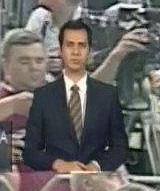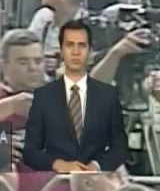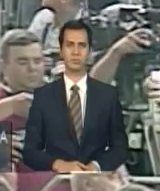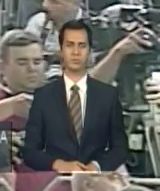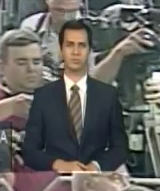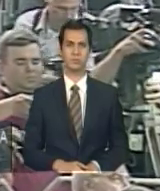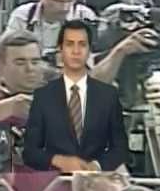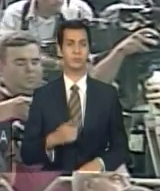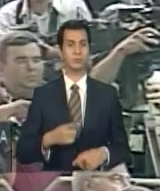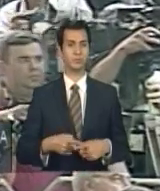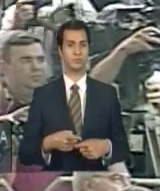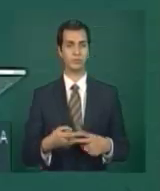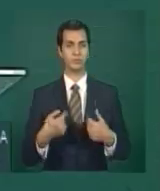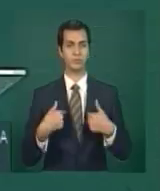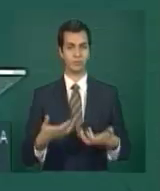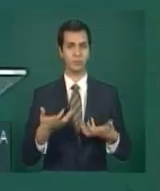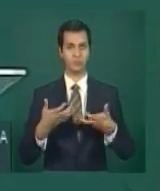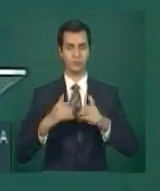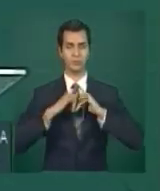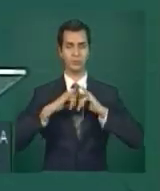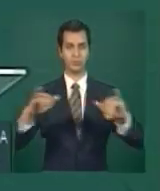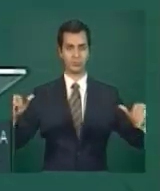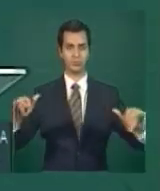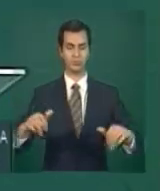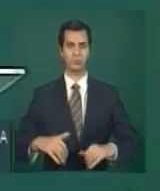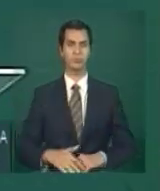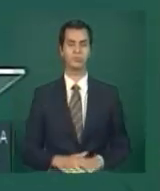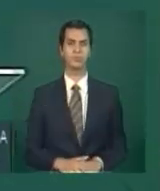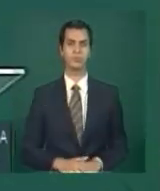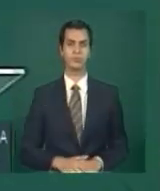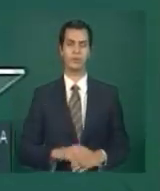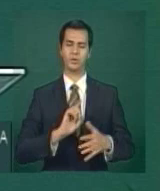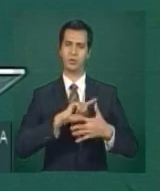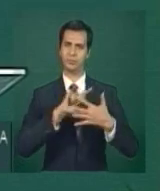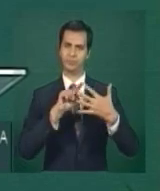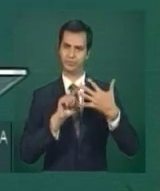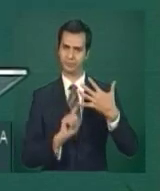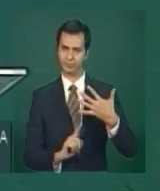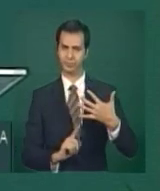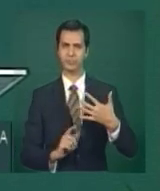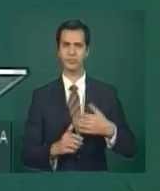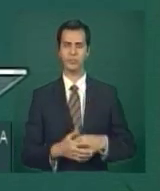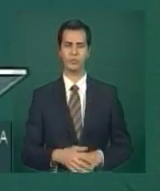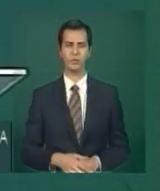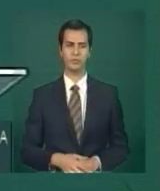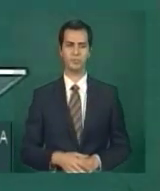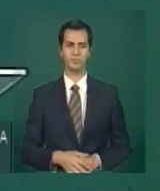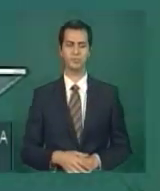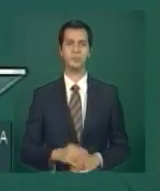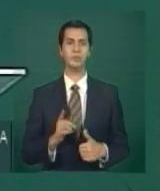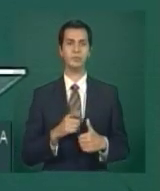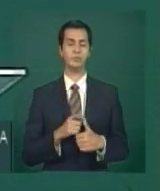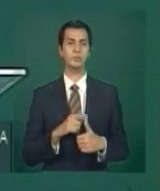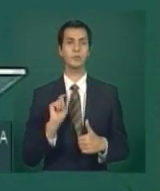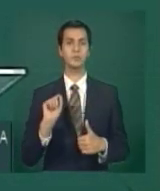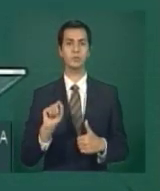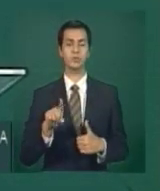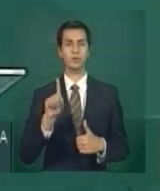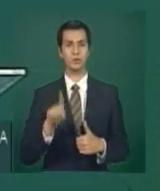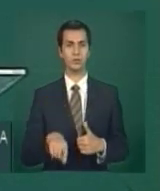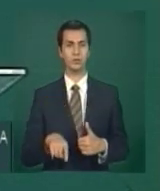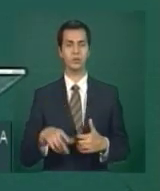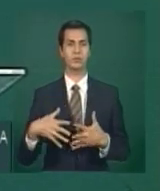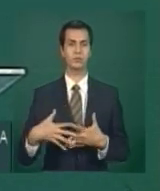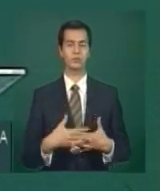algumas coisas. Eu vou começar pela questão das 114 máquinas a